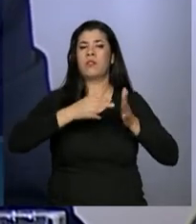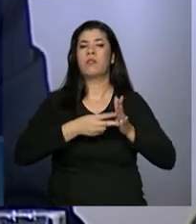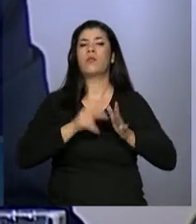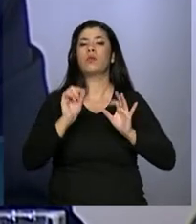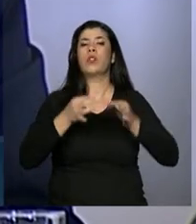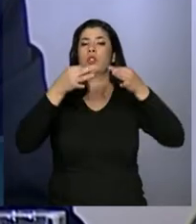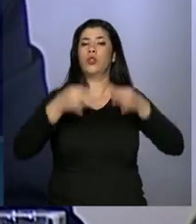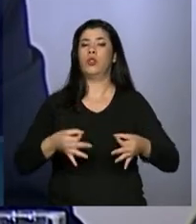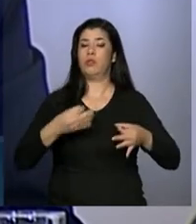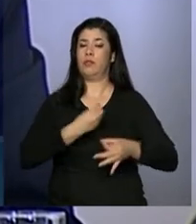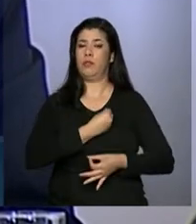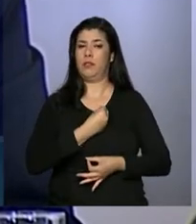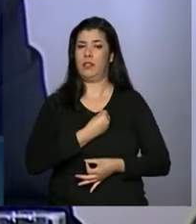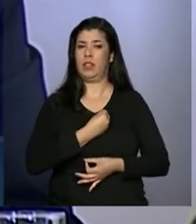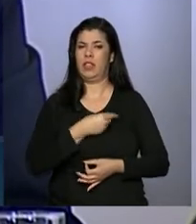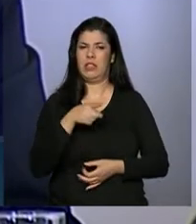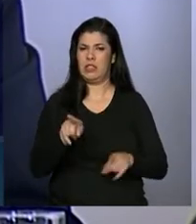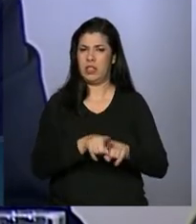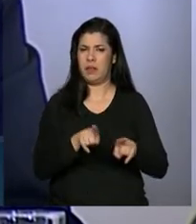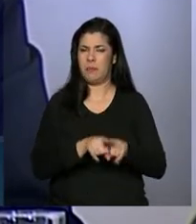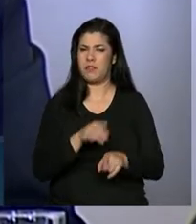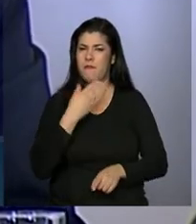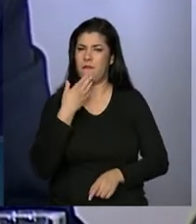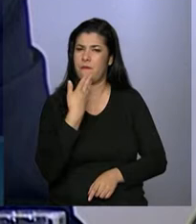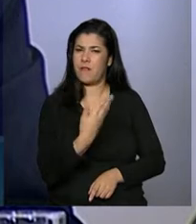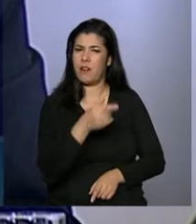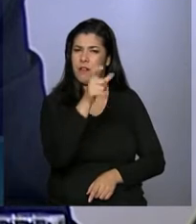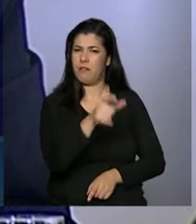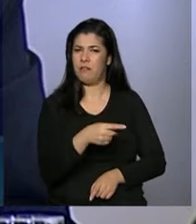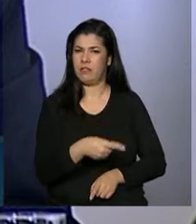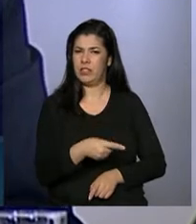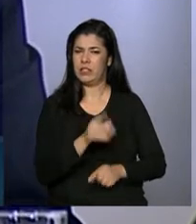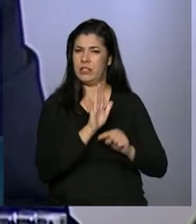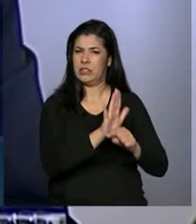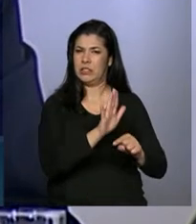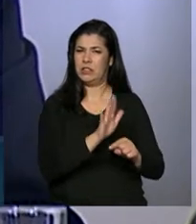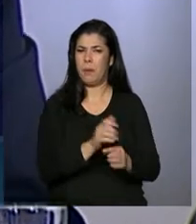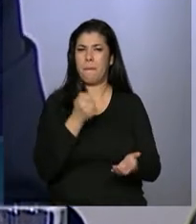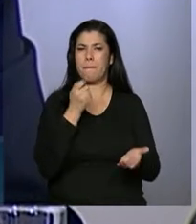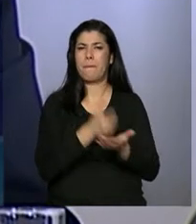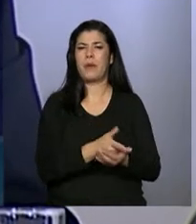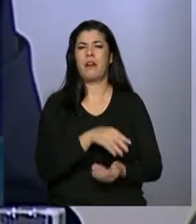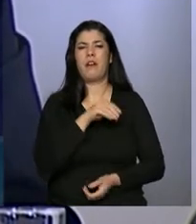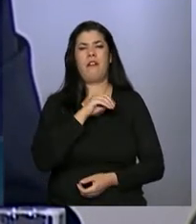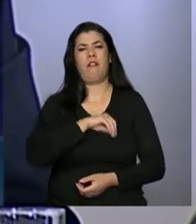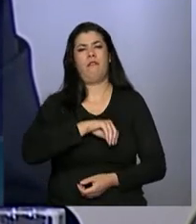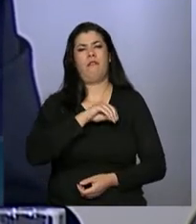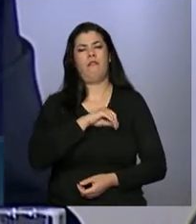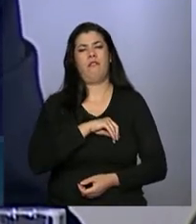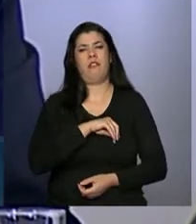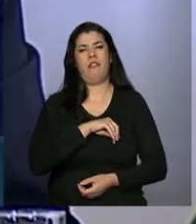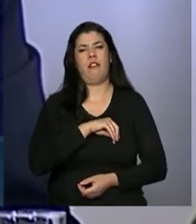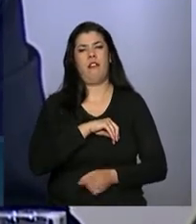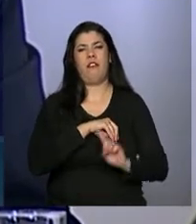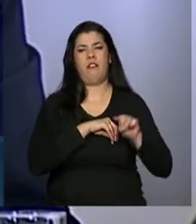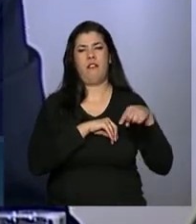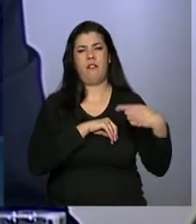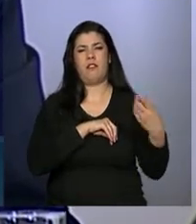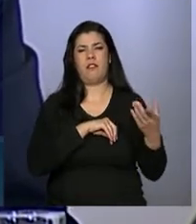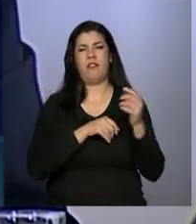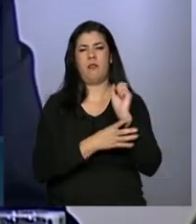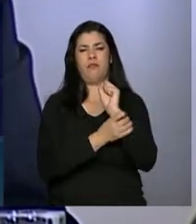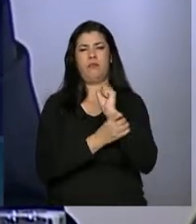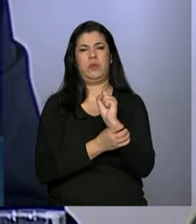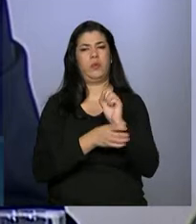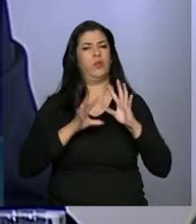assim como não é nenhum favor pagar o salário devido e garantir que todos